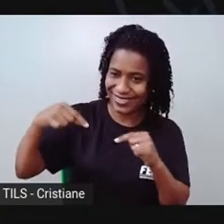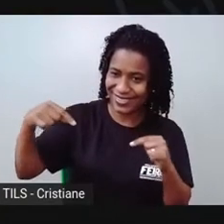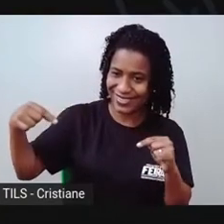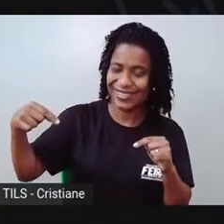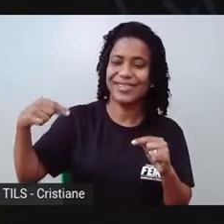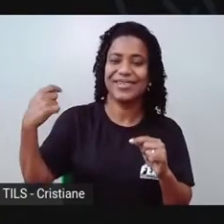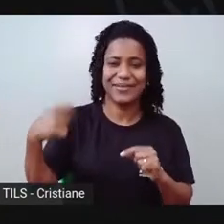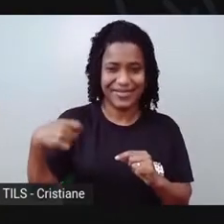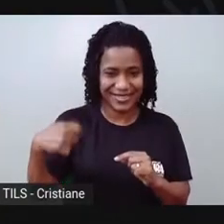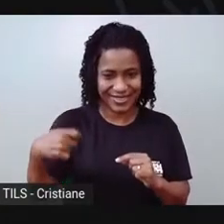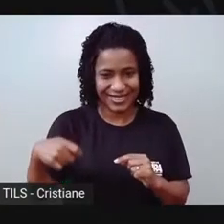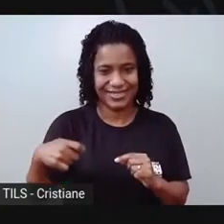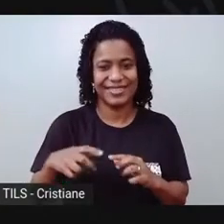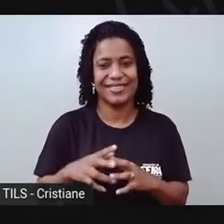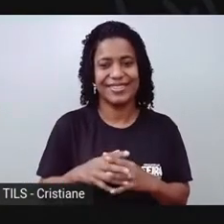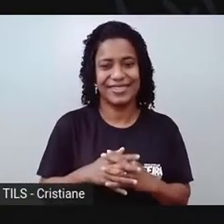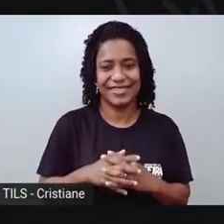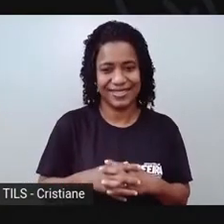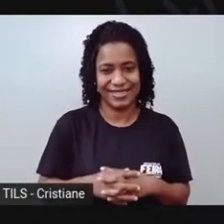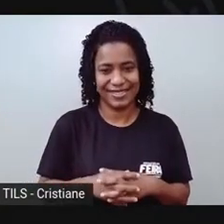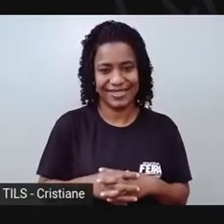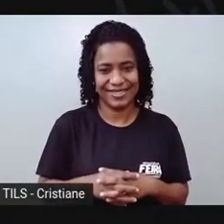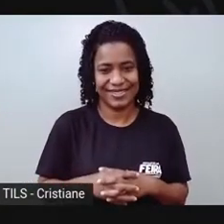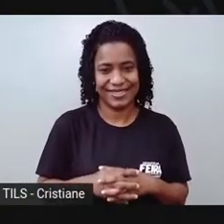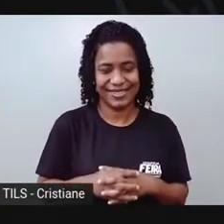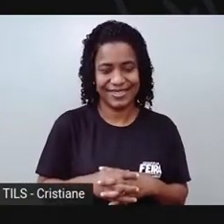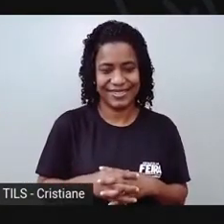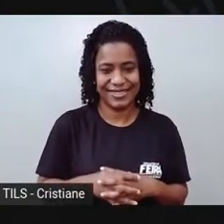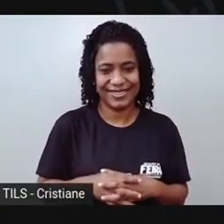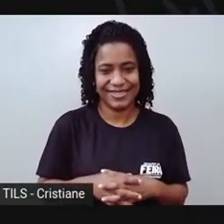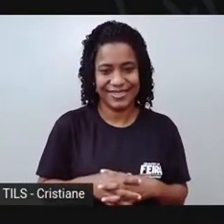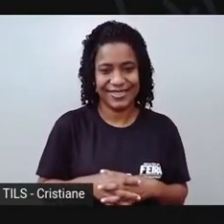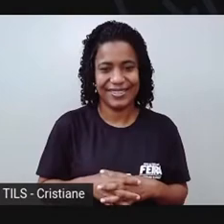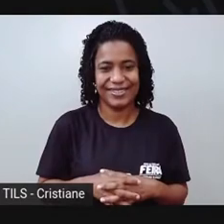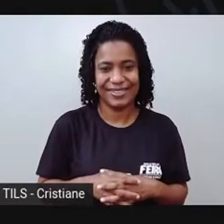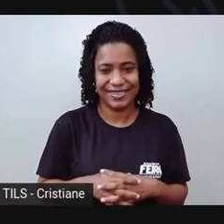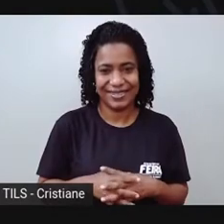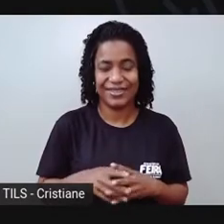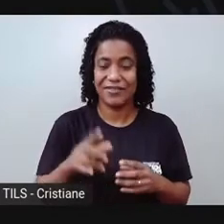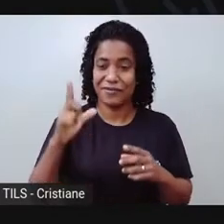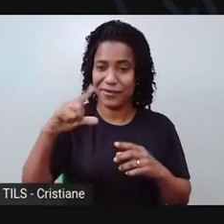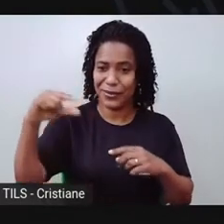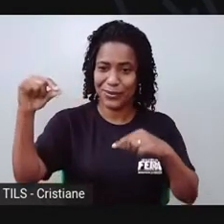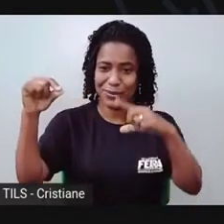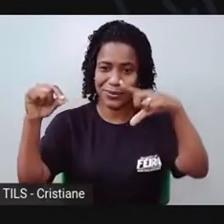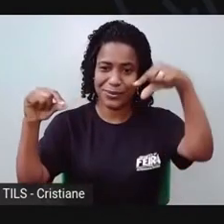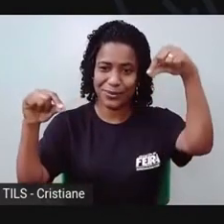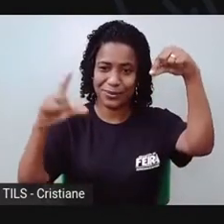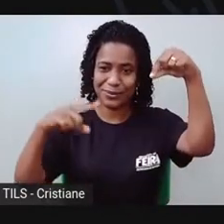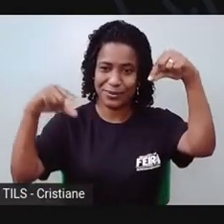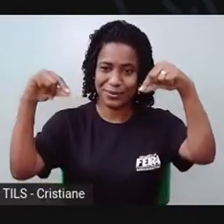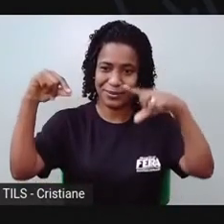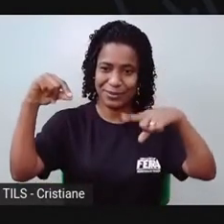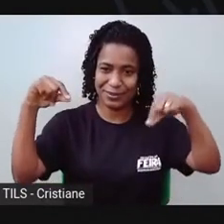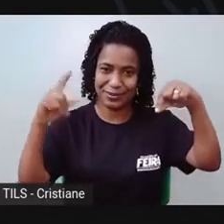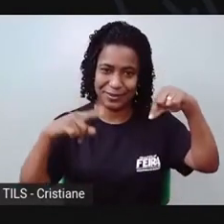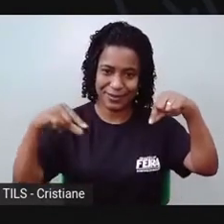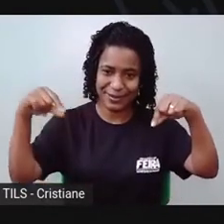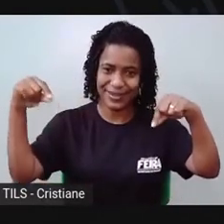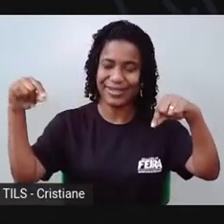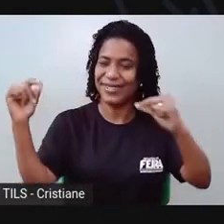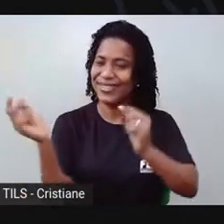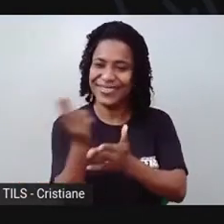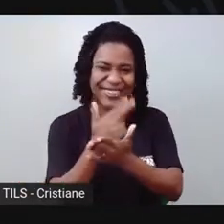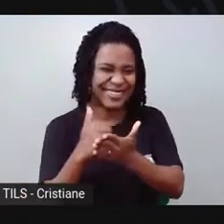Uns tracinhos prontinho! Fiz várias folhas! Ai, que meu desenho está ficando